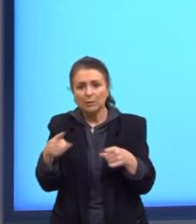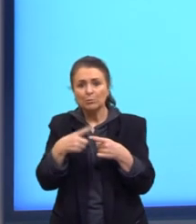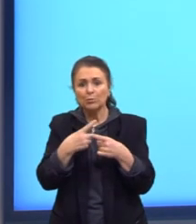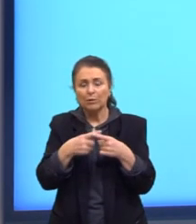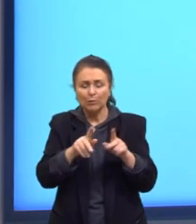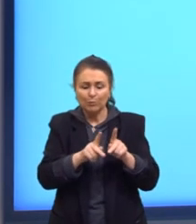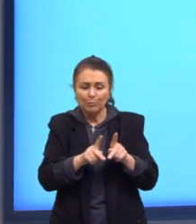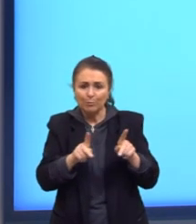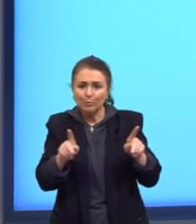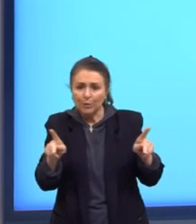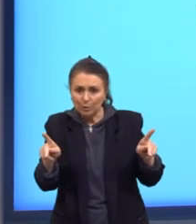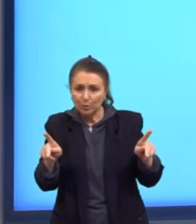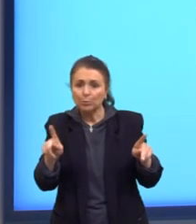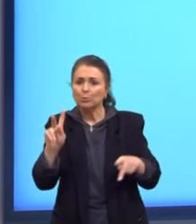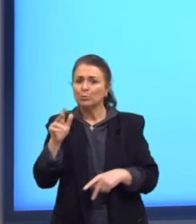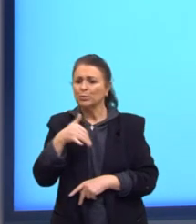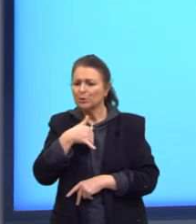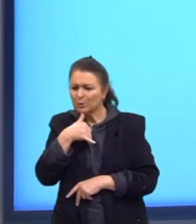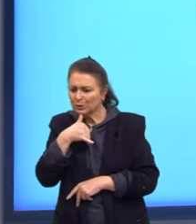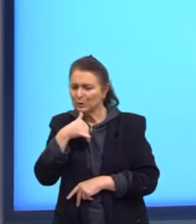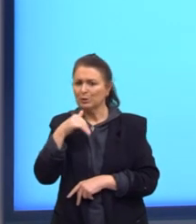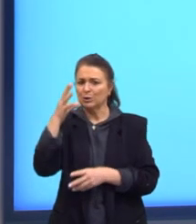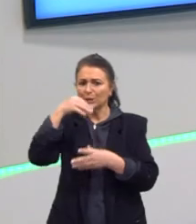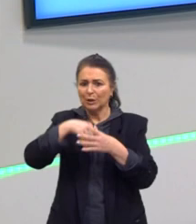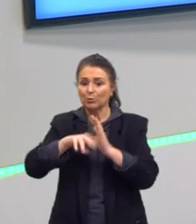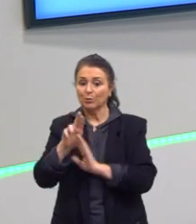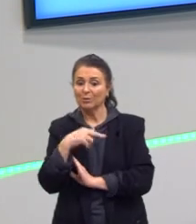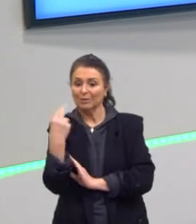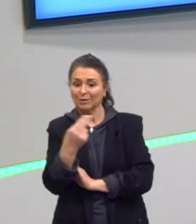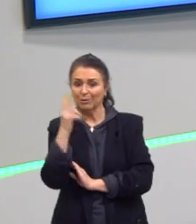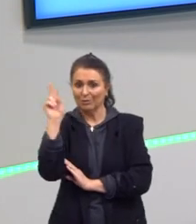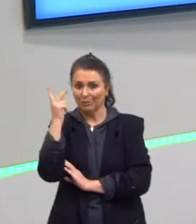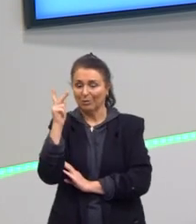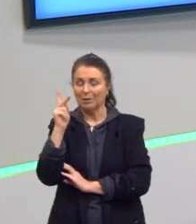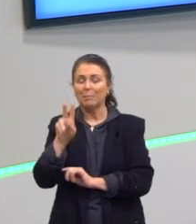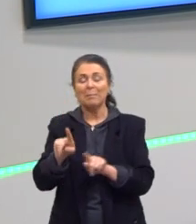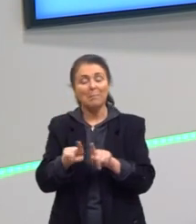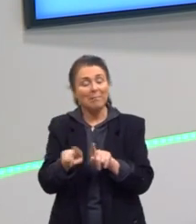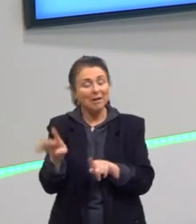época triste da nossa história. Mas tem aí bastante coisa legal.